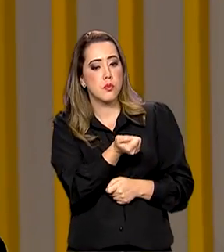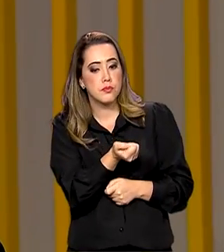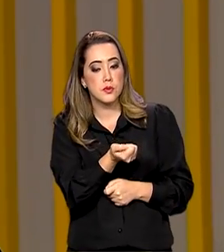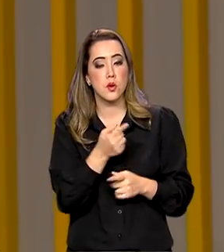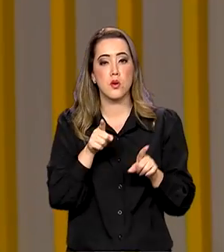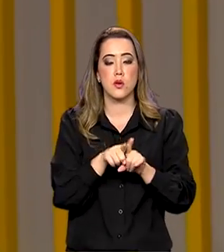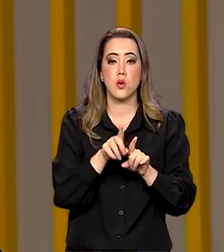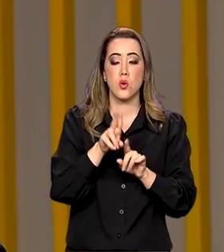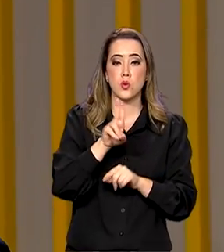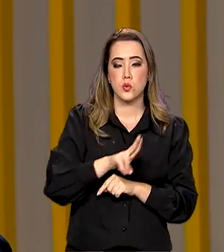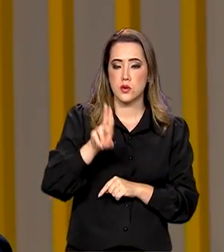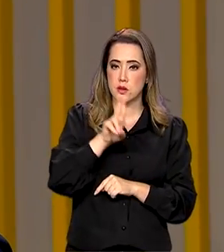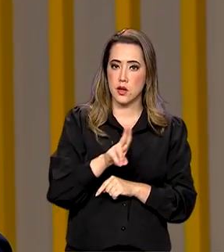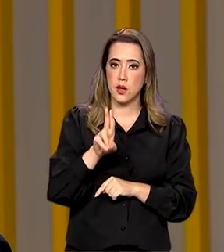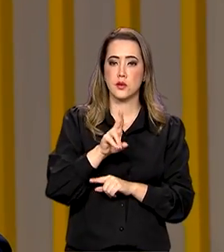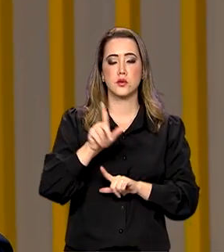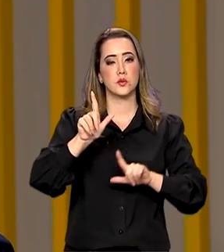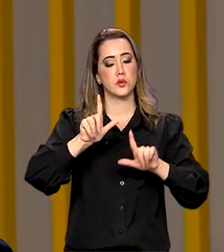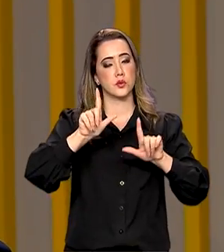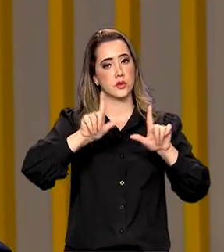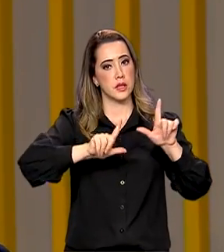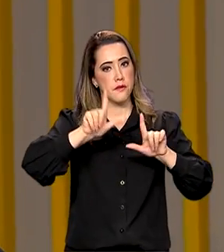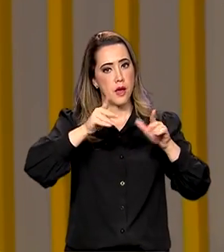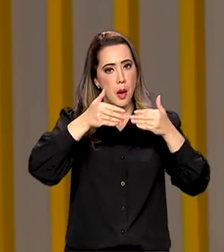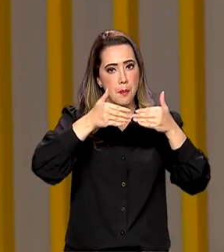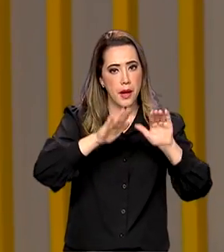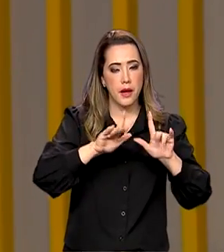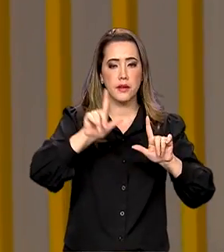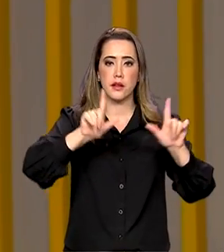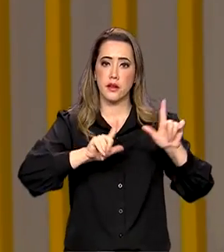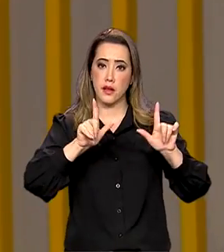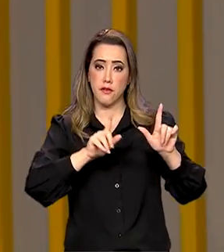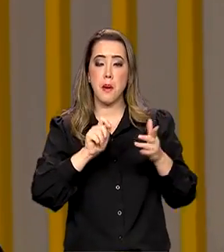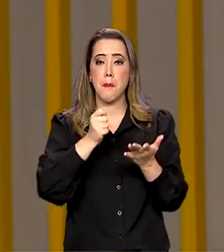GOV pela TV aberta, TV por assinatura e também pela antena parabólica.